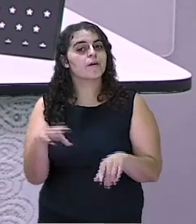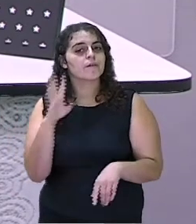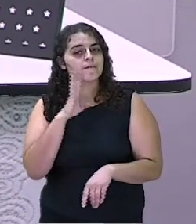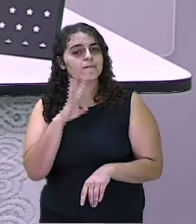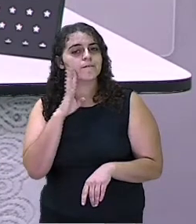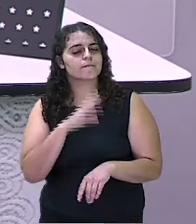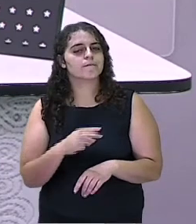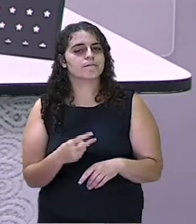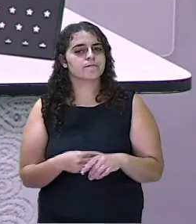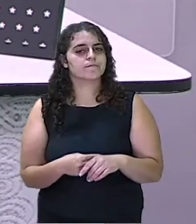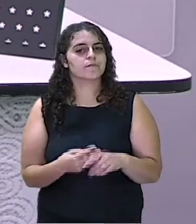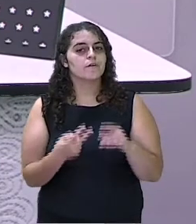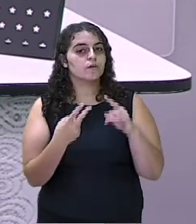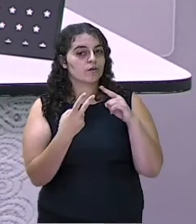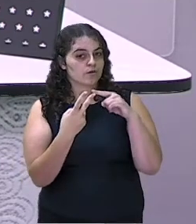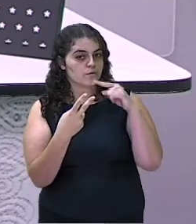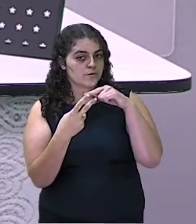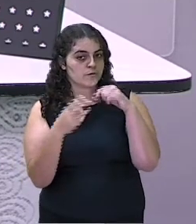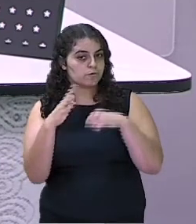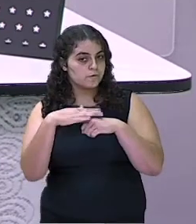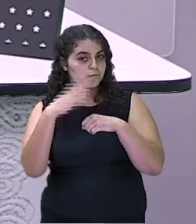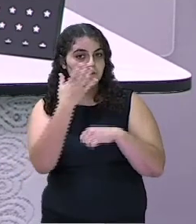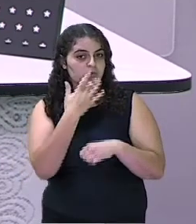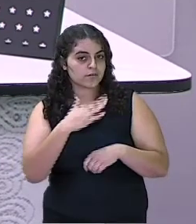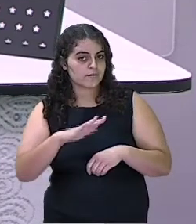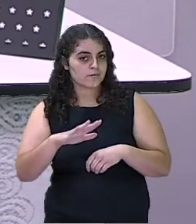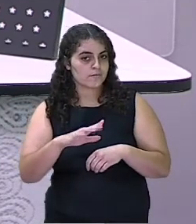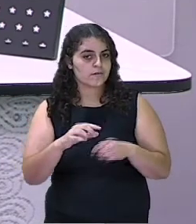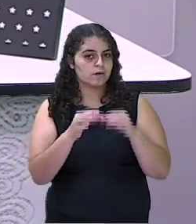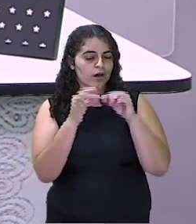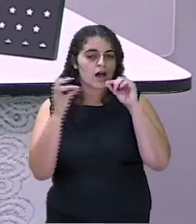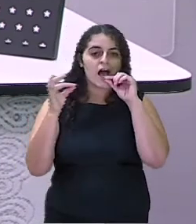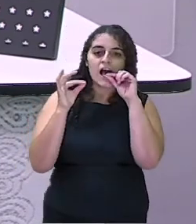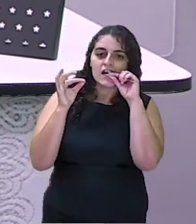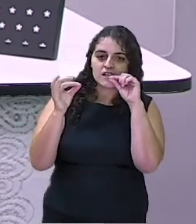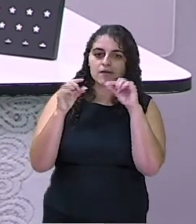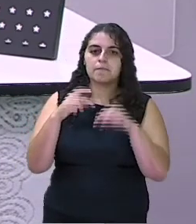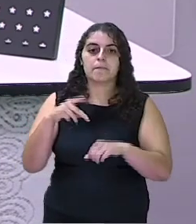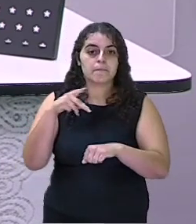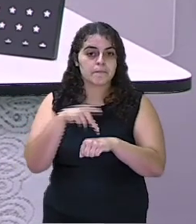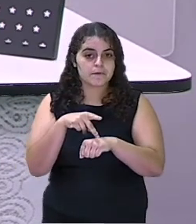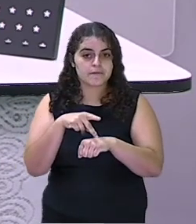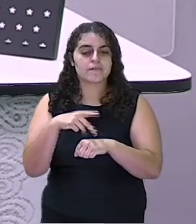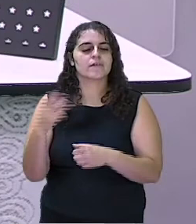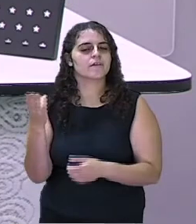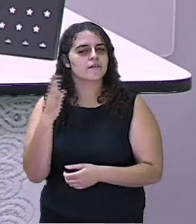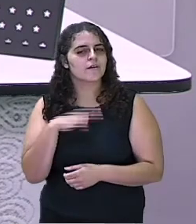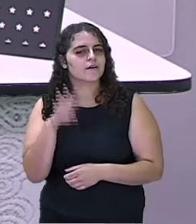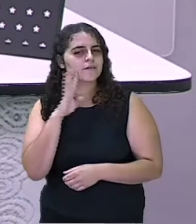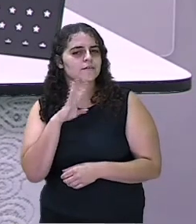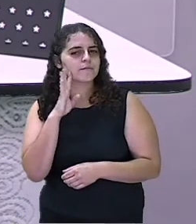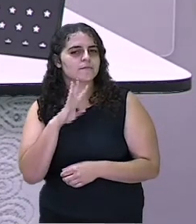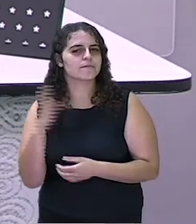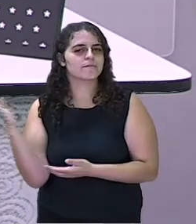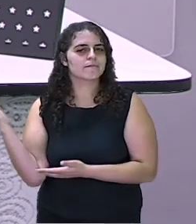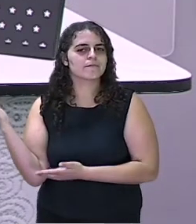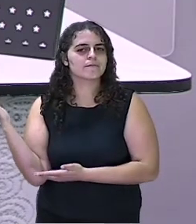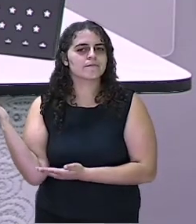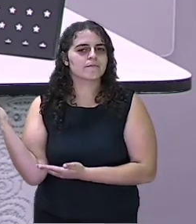Duas ou mais crianças, dureques, pedrinha ou tampinha. Então,